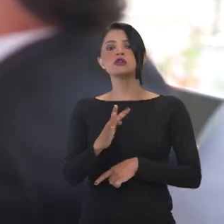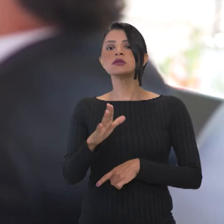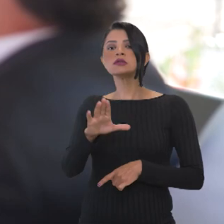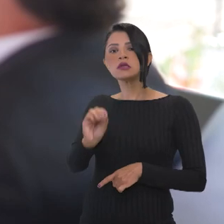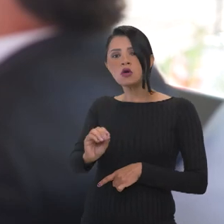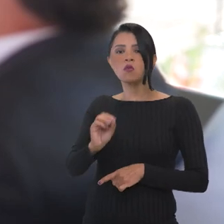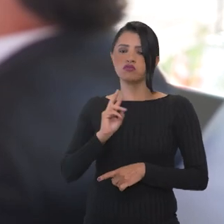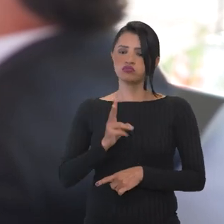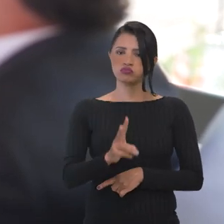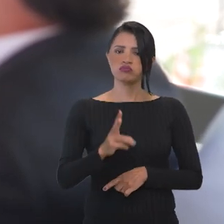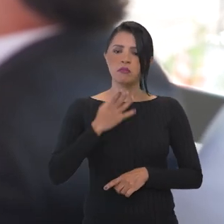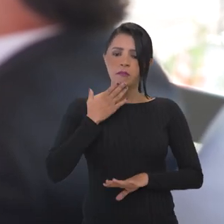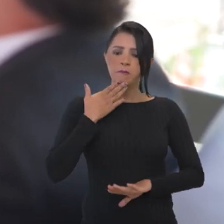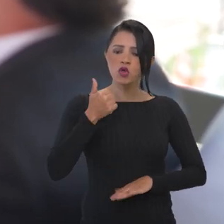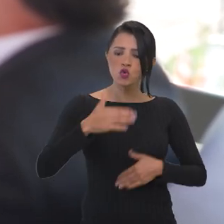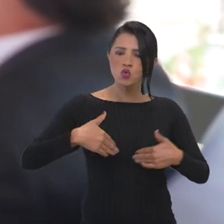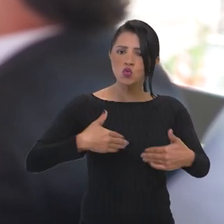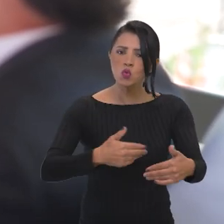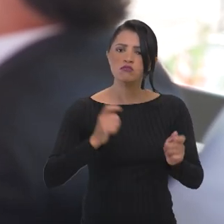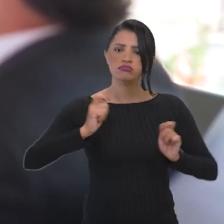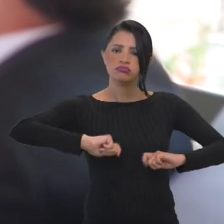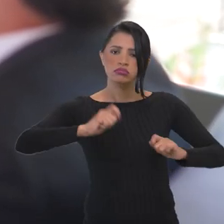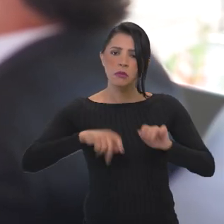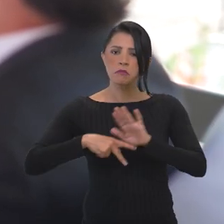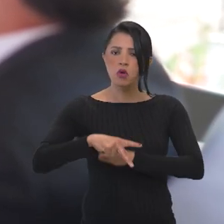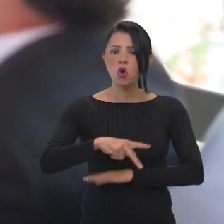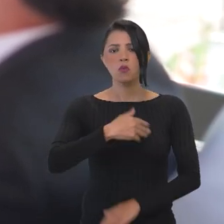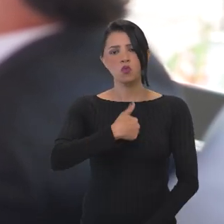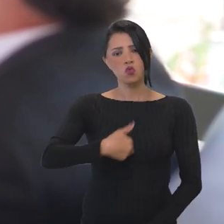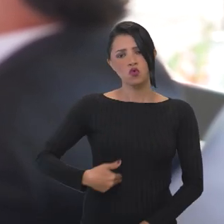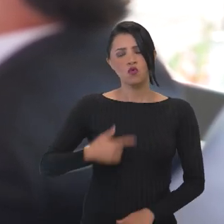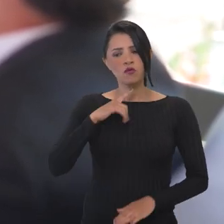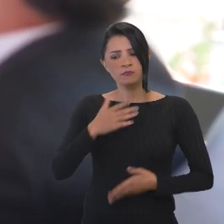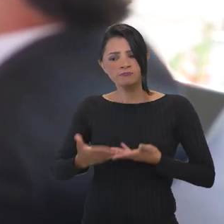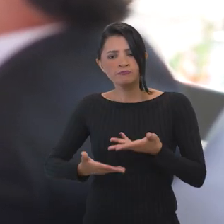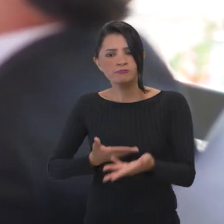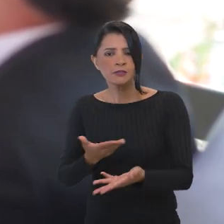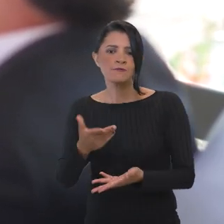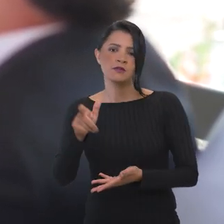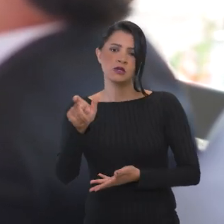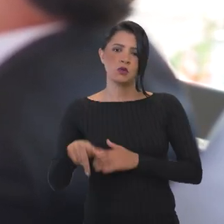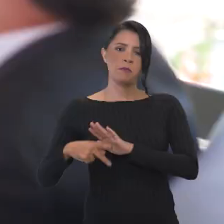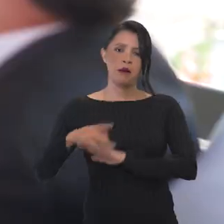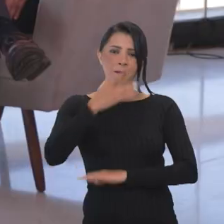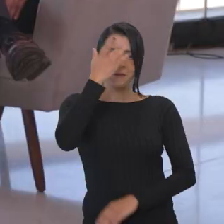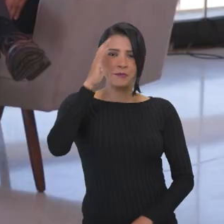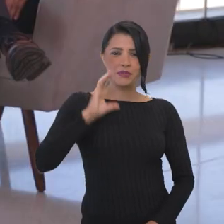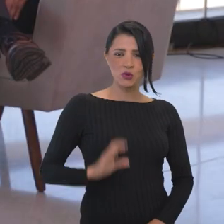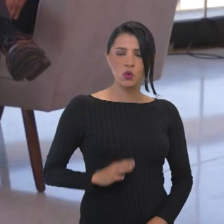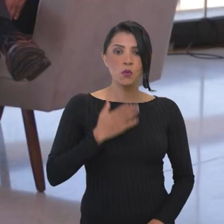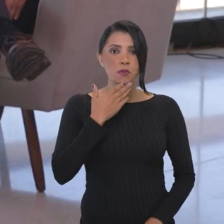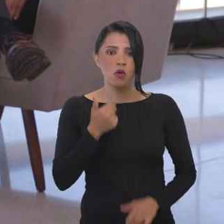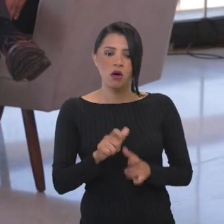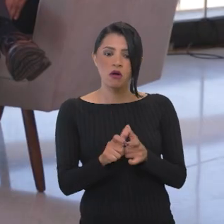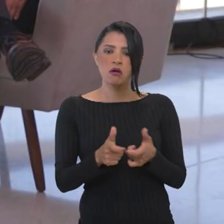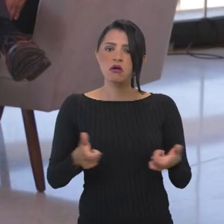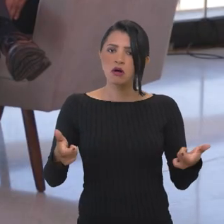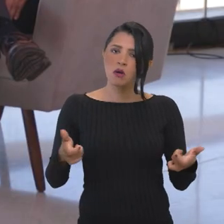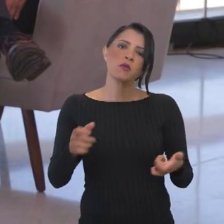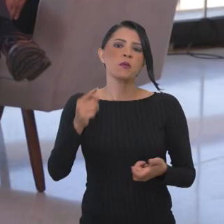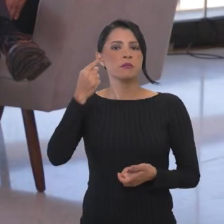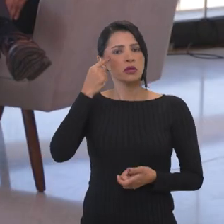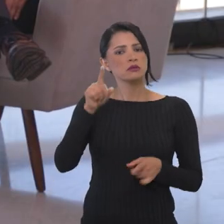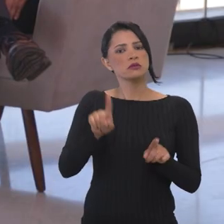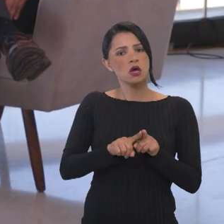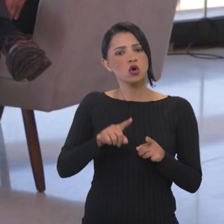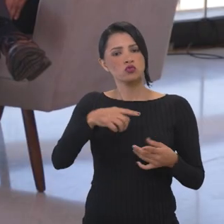fato, poder tocar esse processo de melhorar a capacidade do governo de prestar serviços públicos para cidadão. E melhorar no sentido amplo,